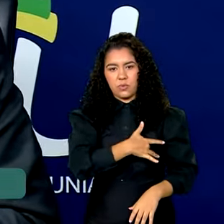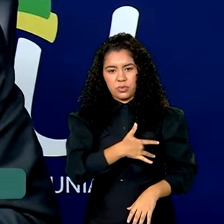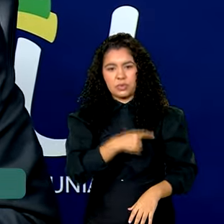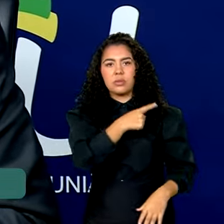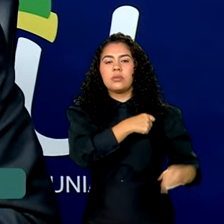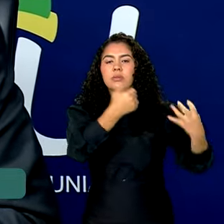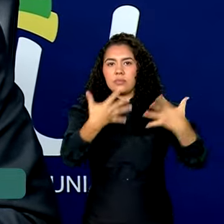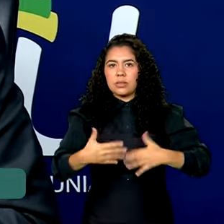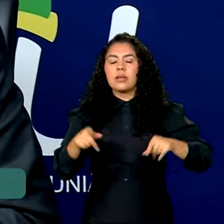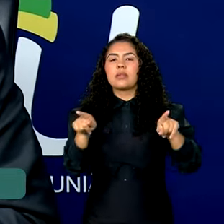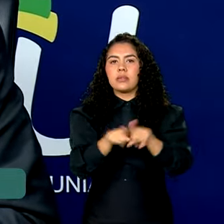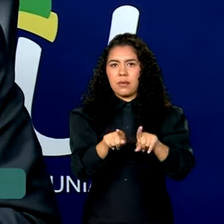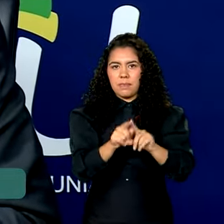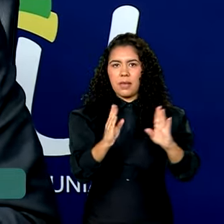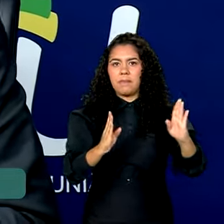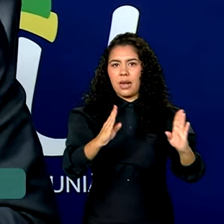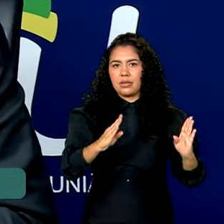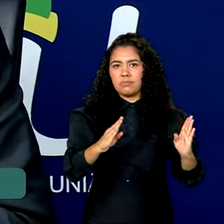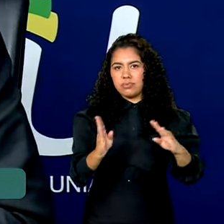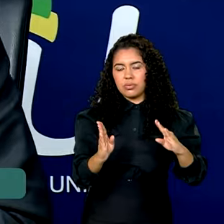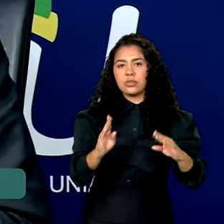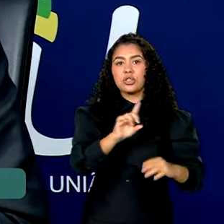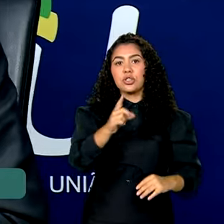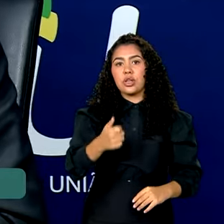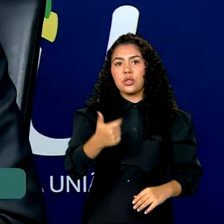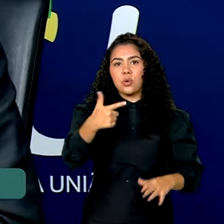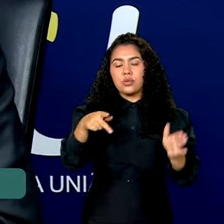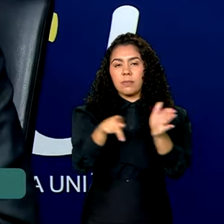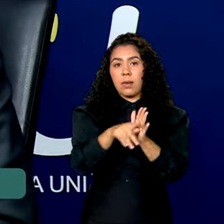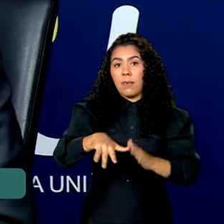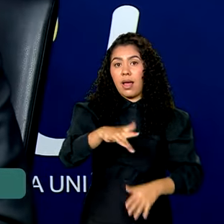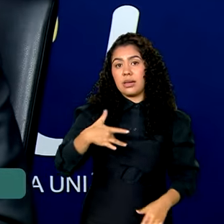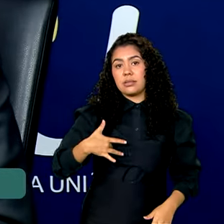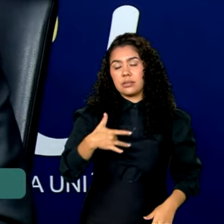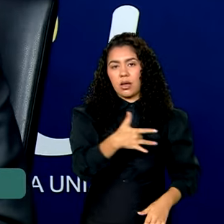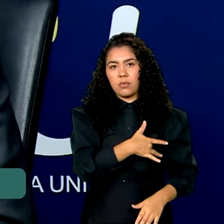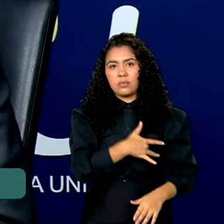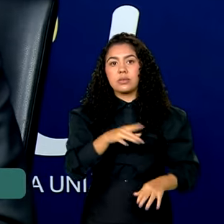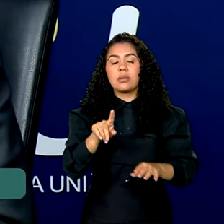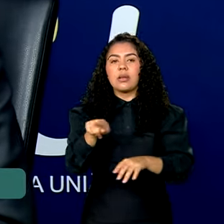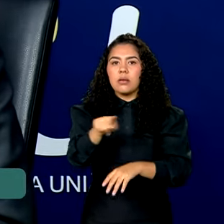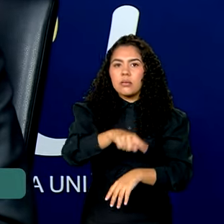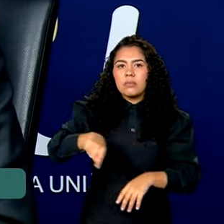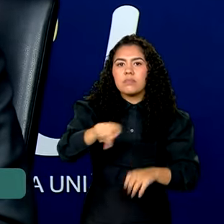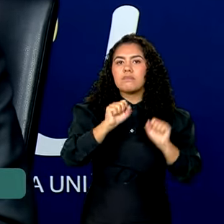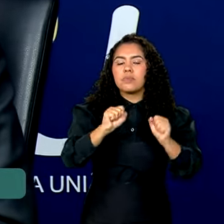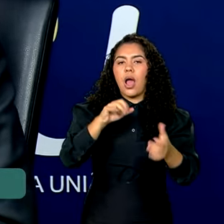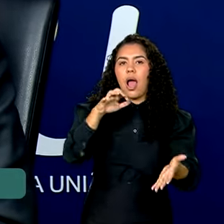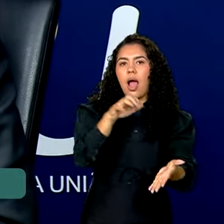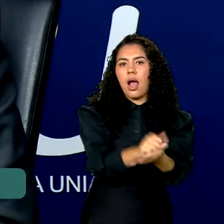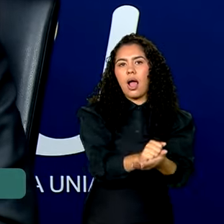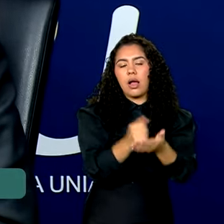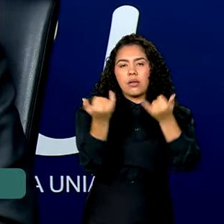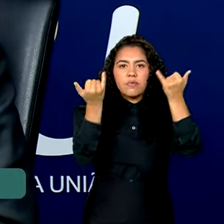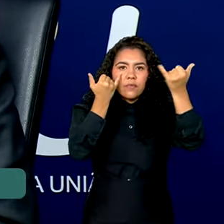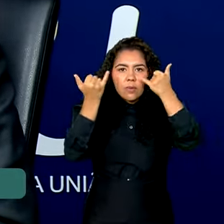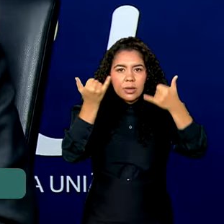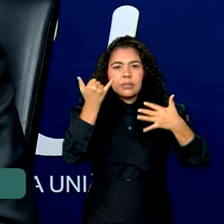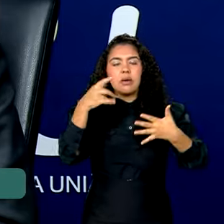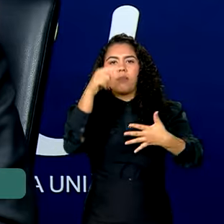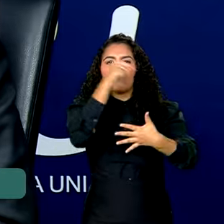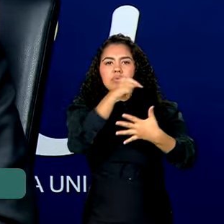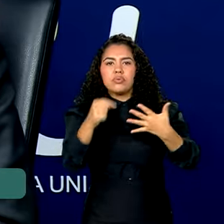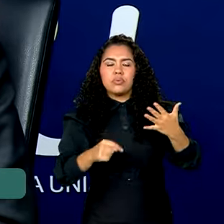estender até dia 12 o prazo para que as prefeituras possam cadastrar as informações relativas